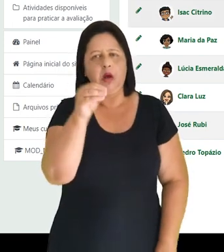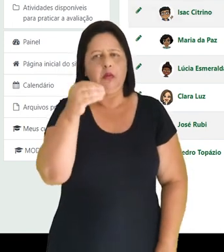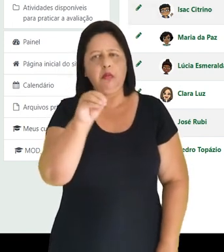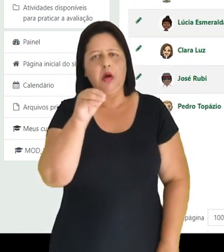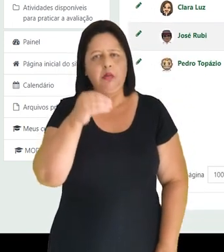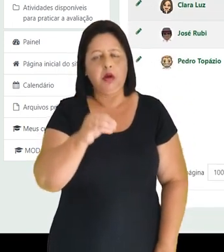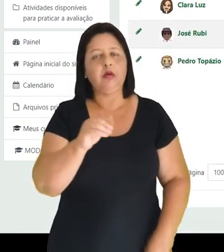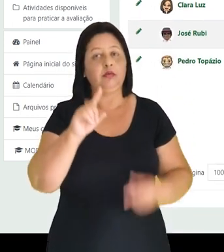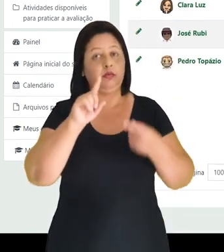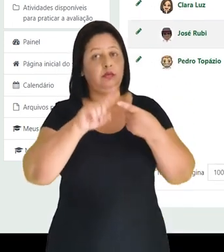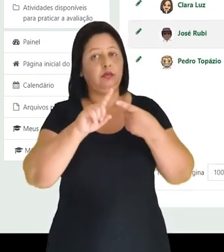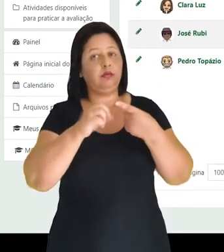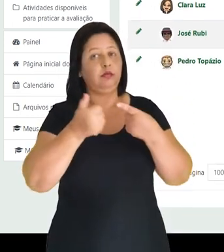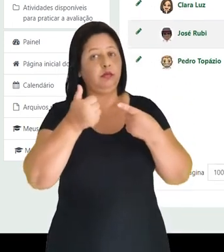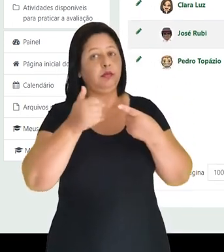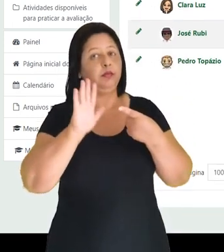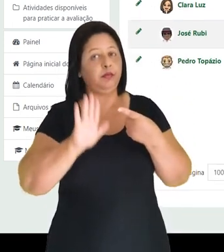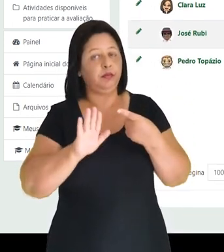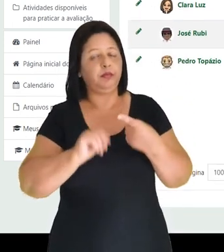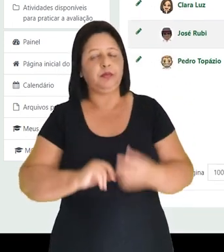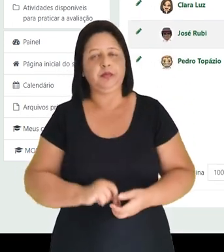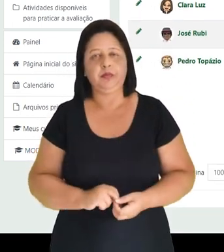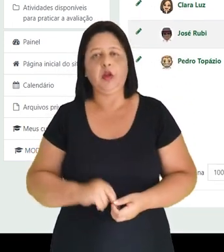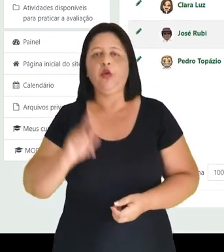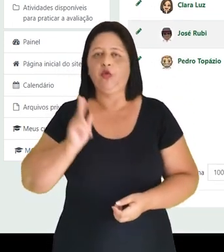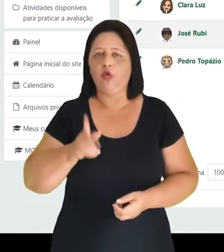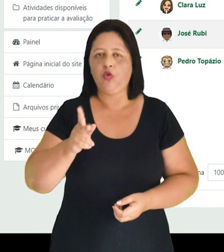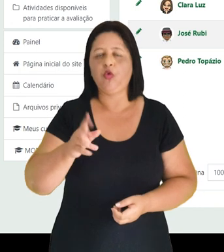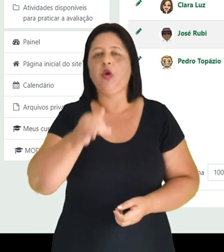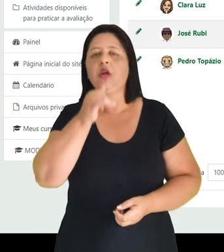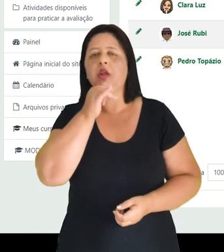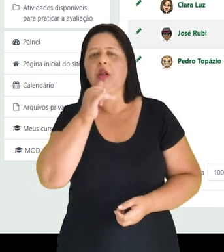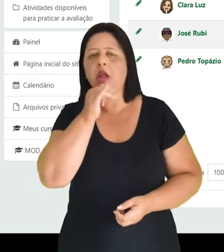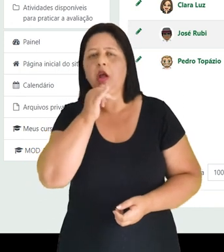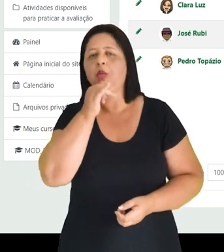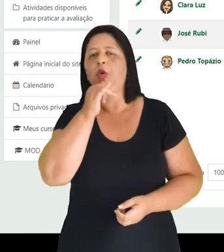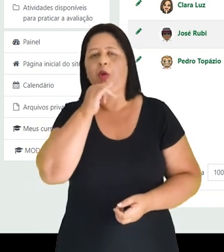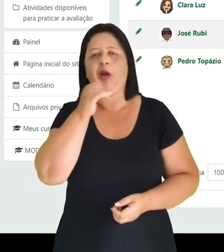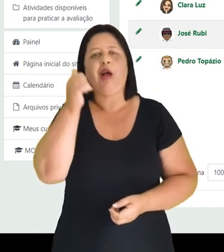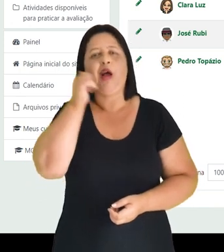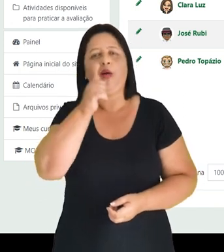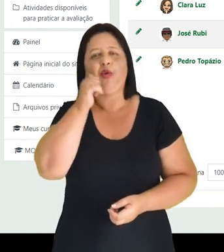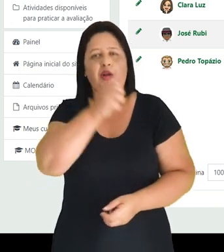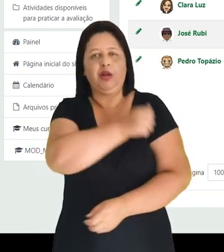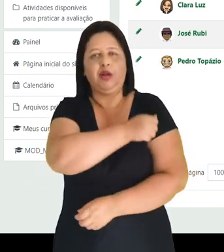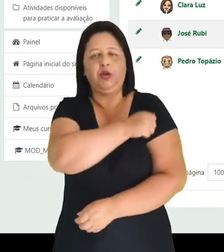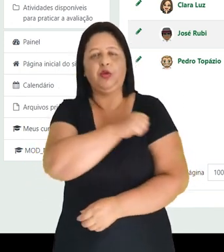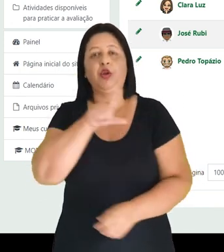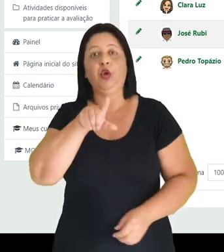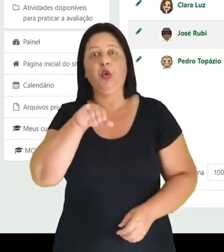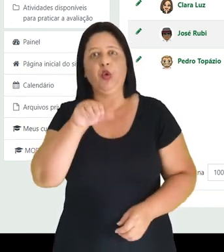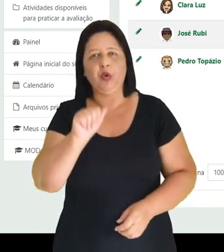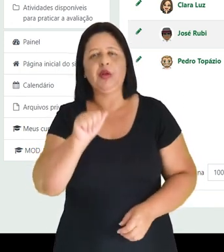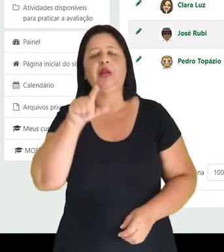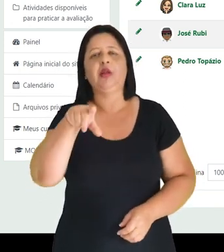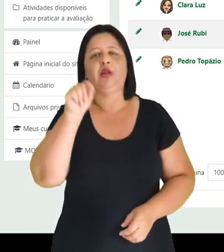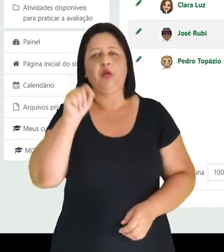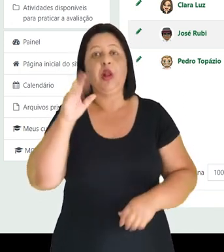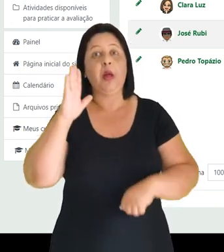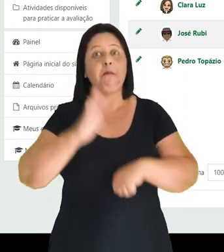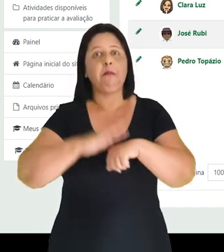possibilidade. Então, vou continuar utilizando o exemplo da aluna Esmeralda e vou lançar a nota